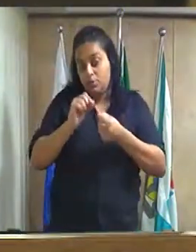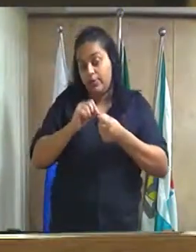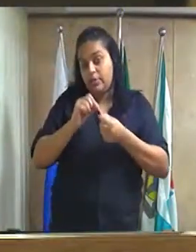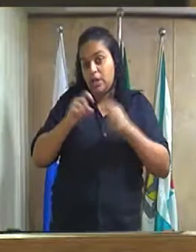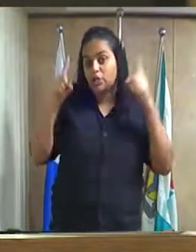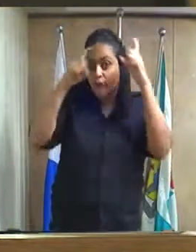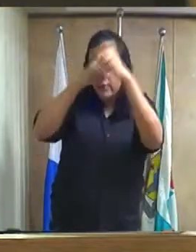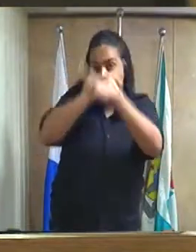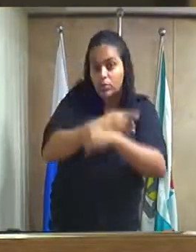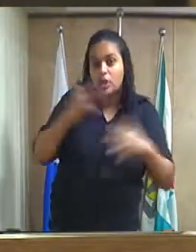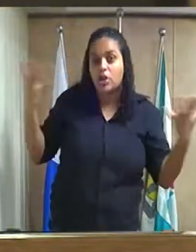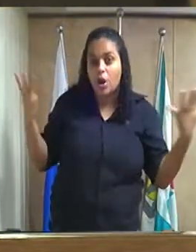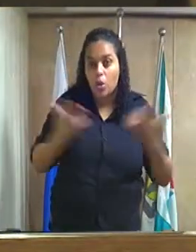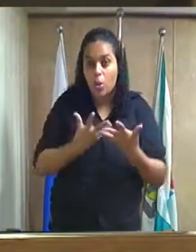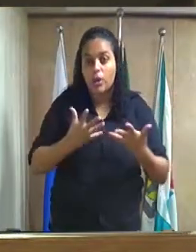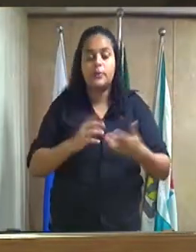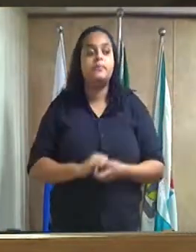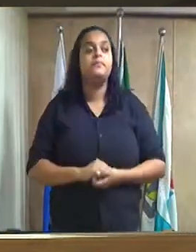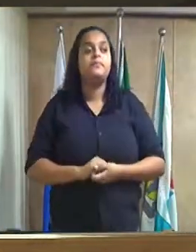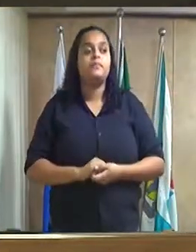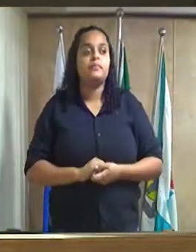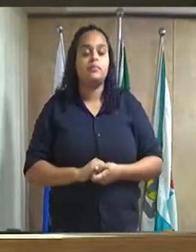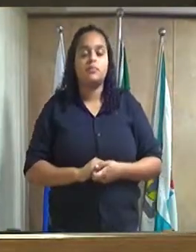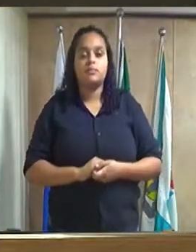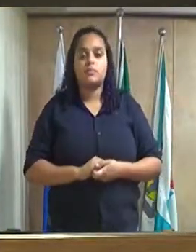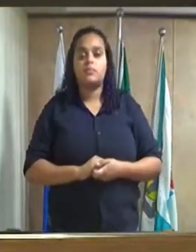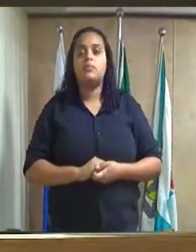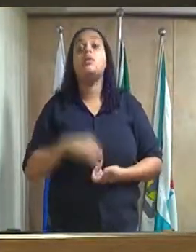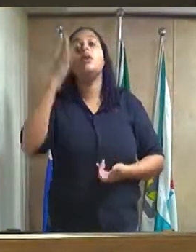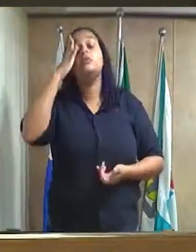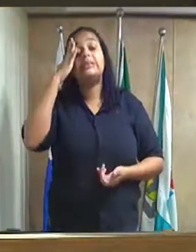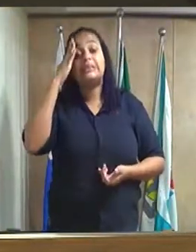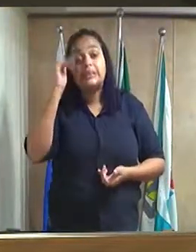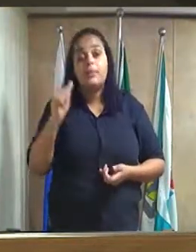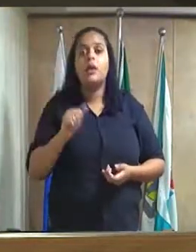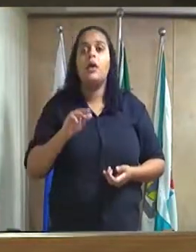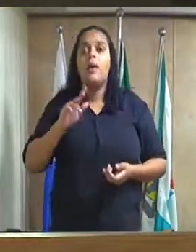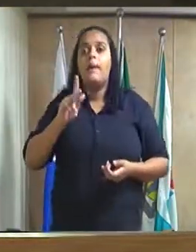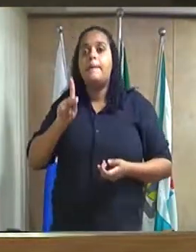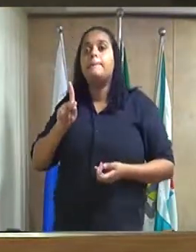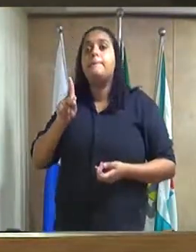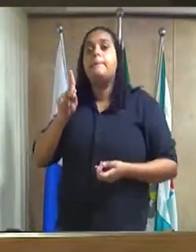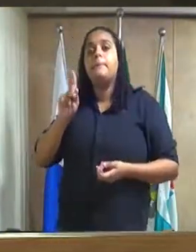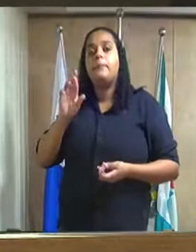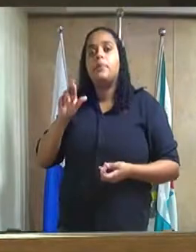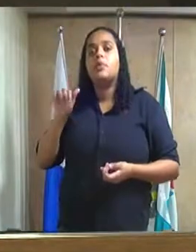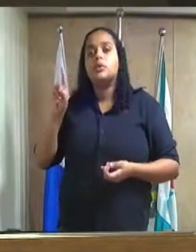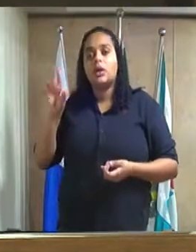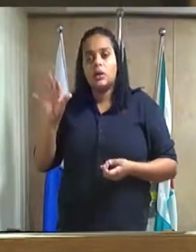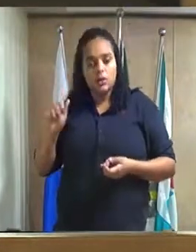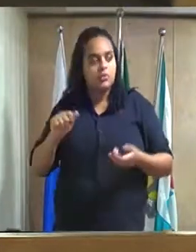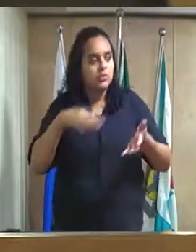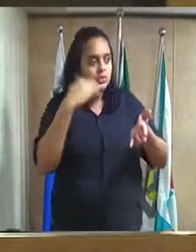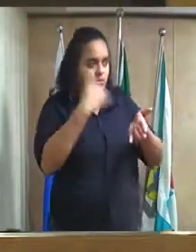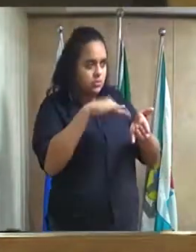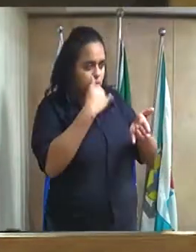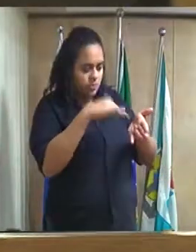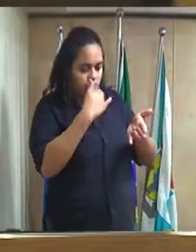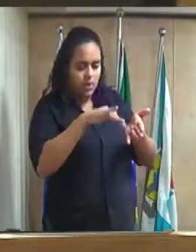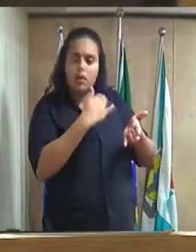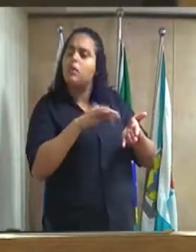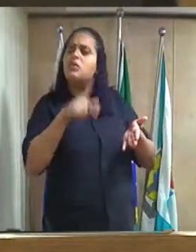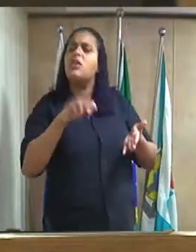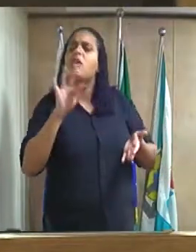dificuldade que nós estamos agora Marcos Tavares eu quero saber da procuradoria não eu quero saber da procuradoria e secretaria de fazenda por que que não funciona